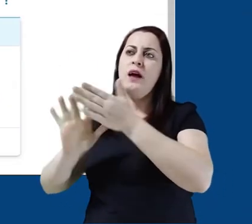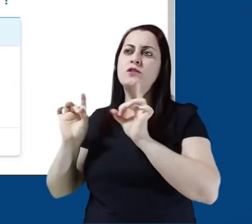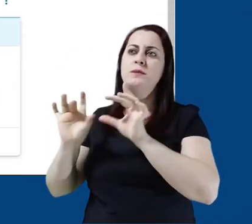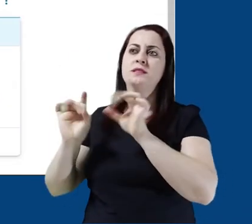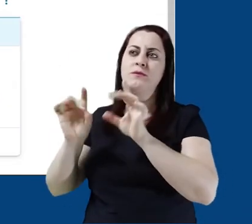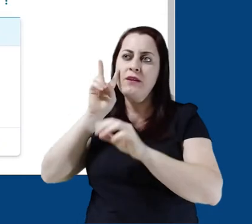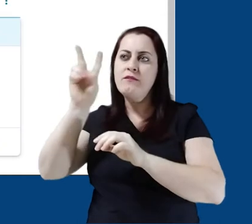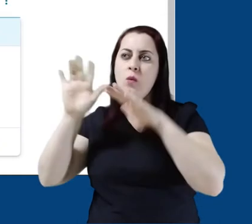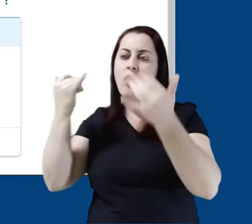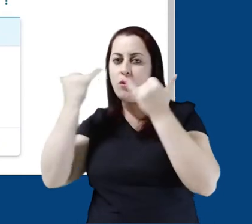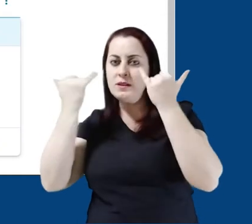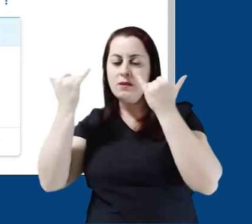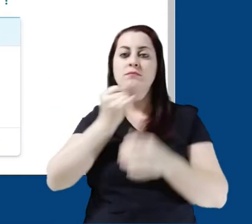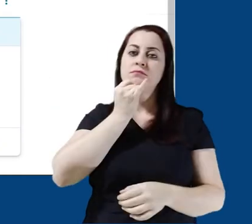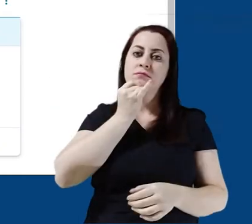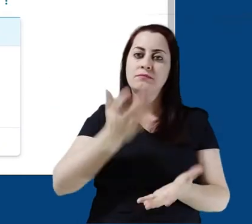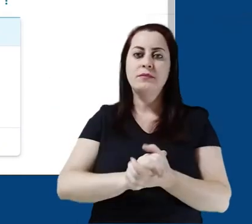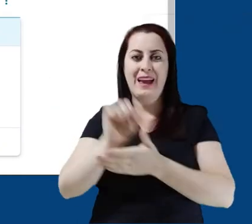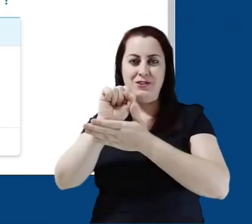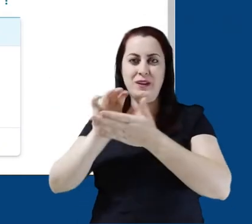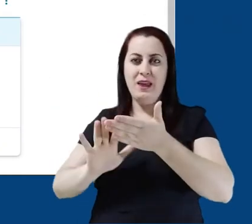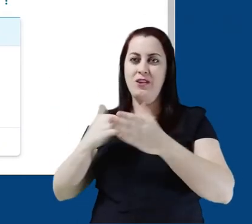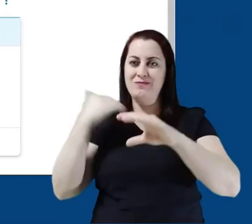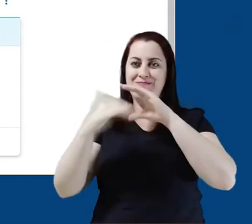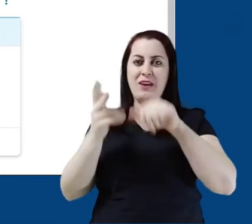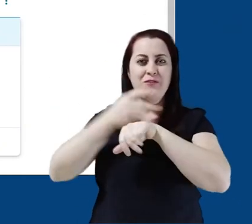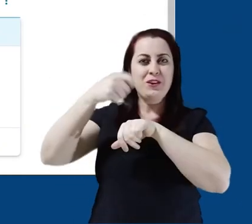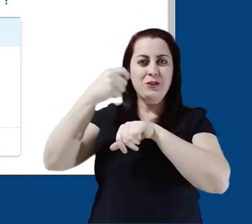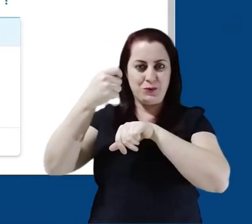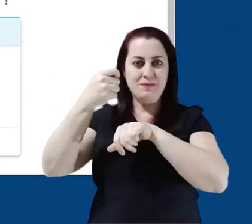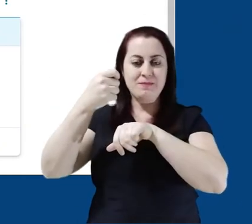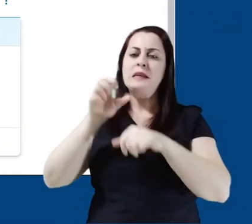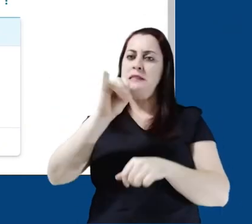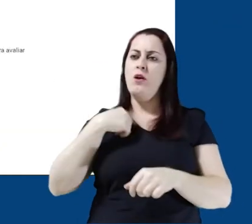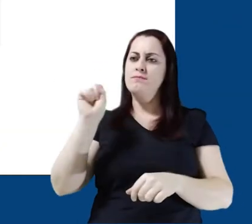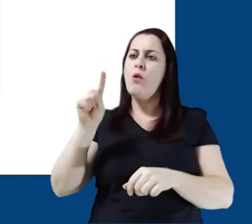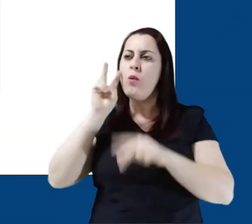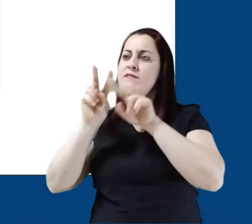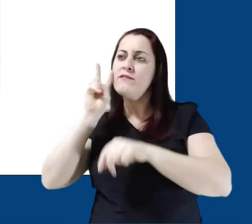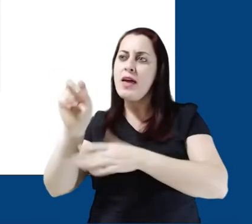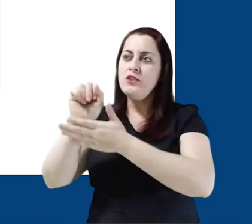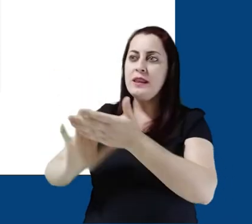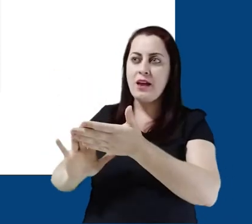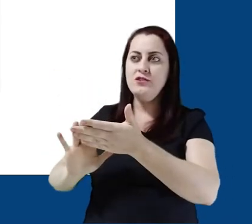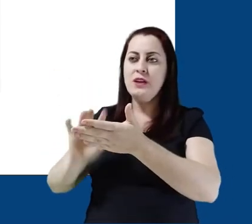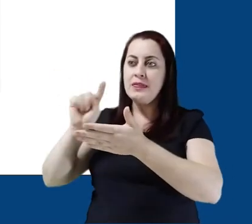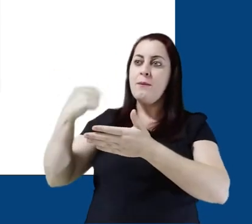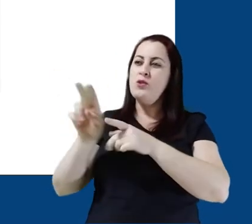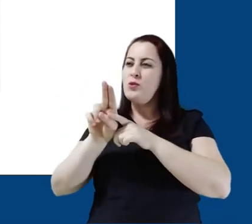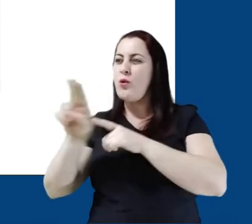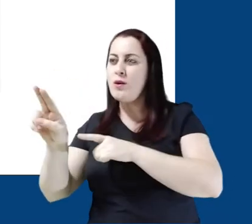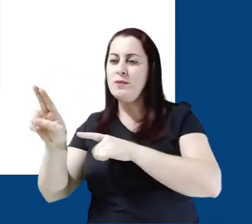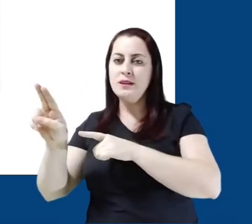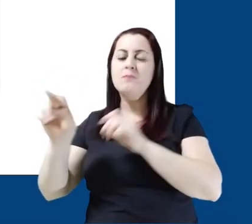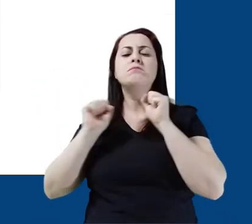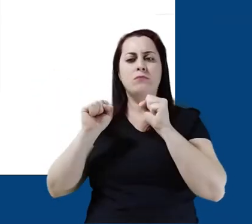para ver as informações. Por exemplo, eu tenho essa atividade que postamos no vídeo de rubricas. Se eu clicar em ver a atividade, depois de clicar em cima do nome dela,